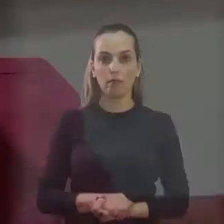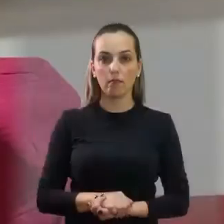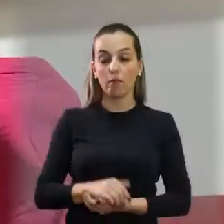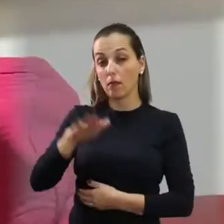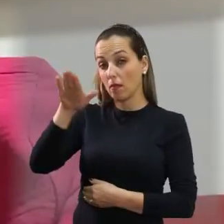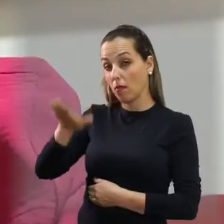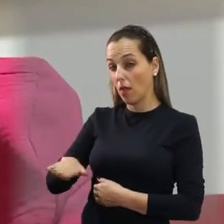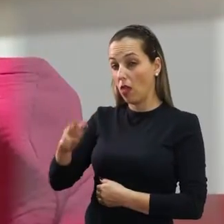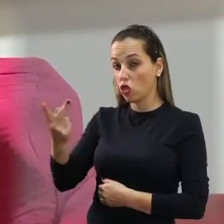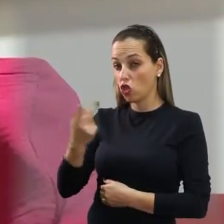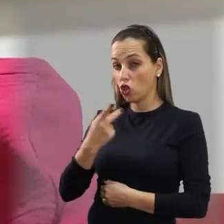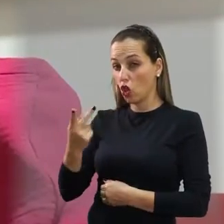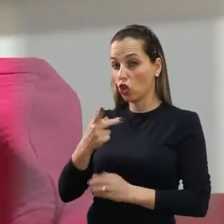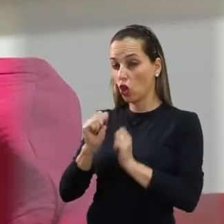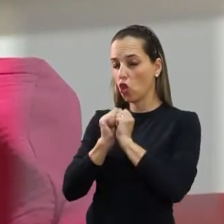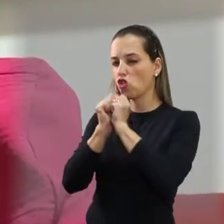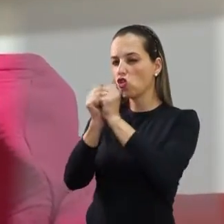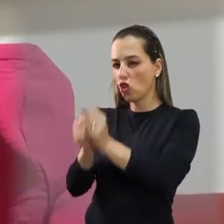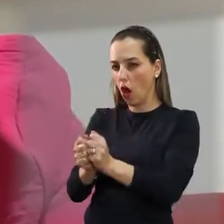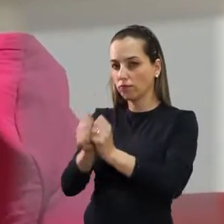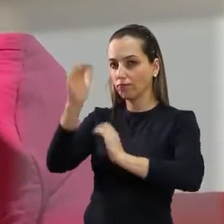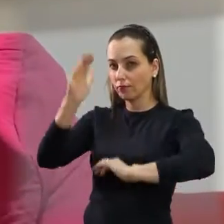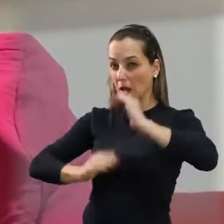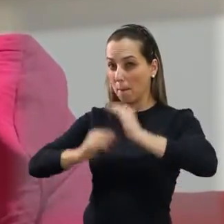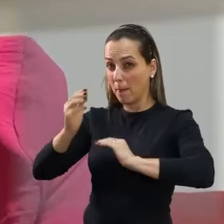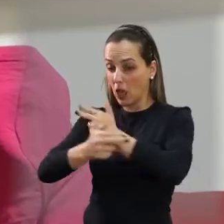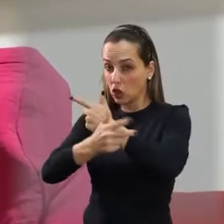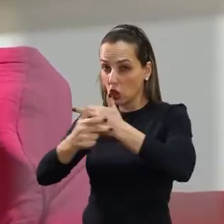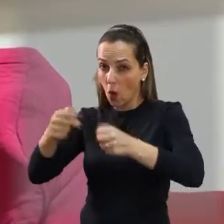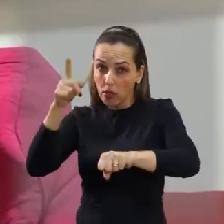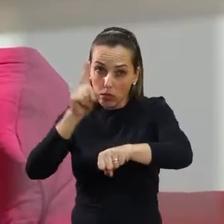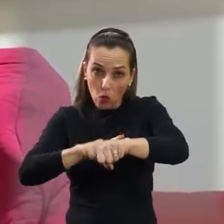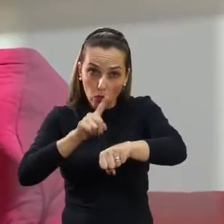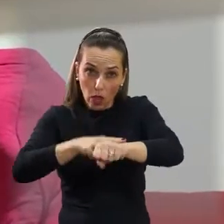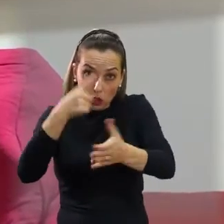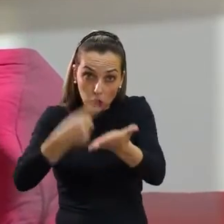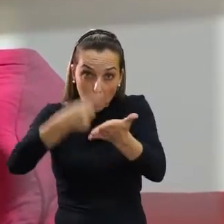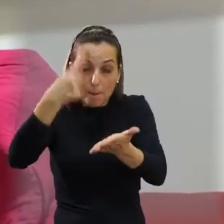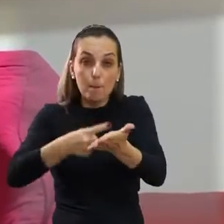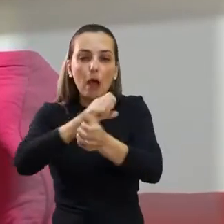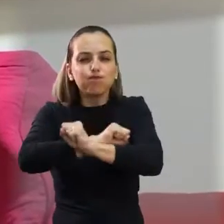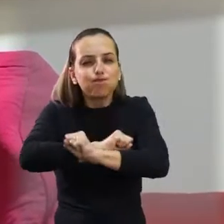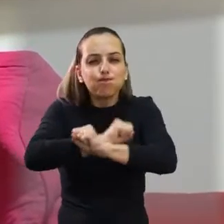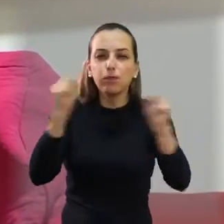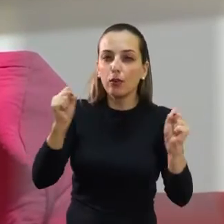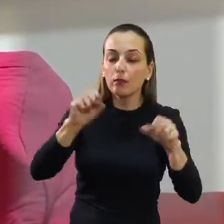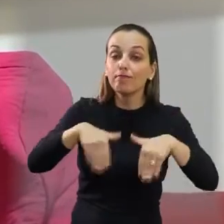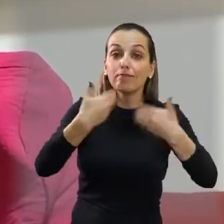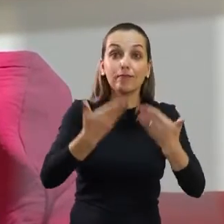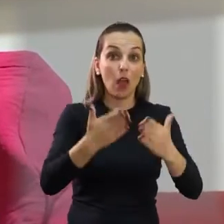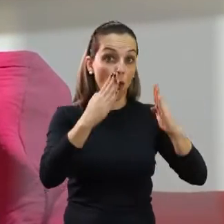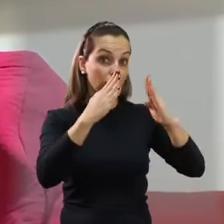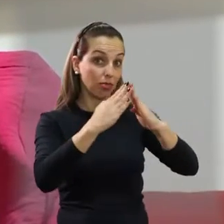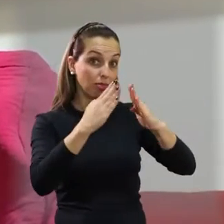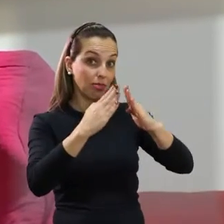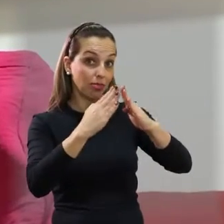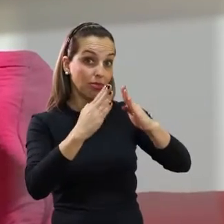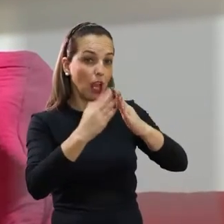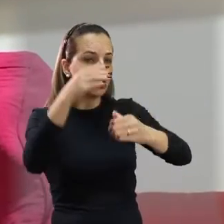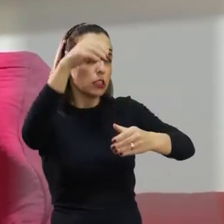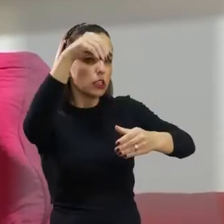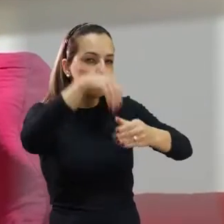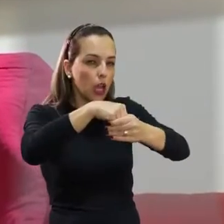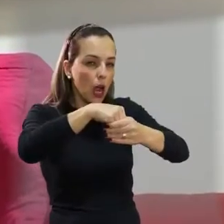Diante da impossibilidade de se criar um horário específico de atividade com as